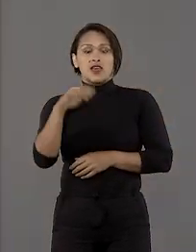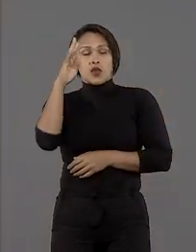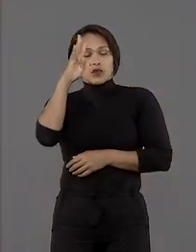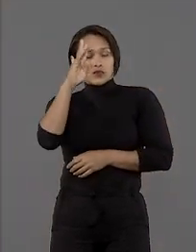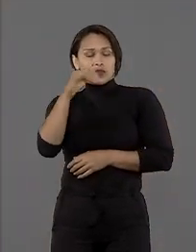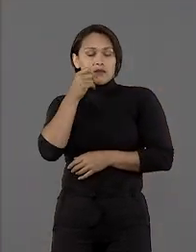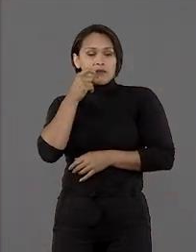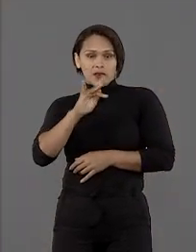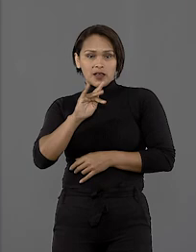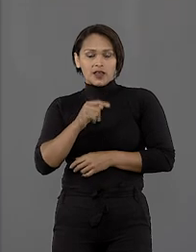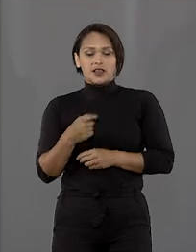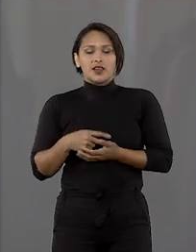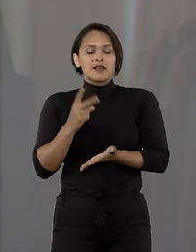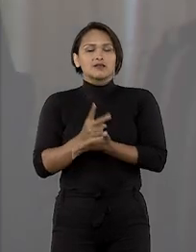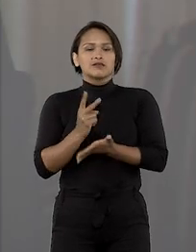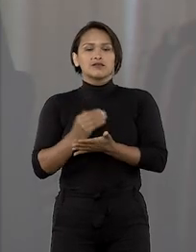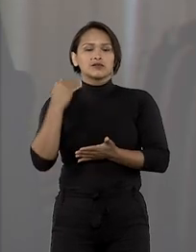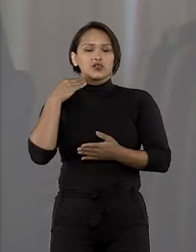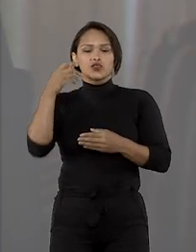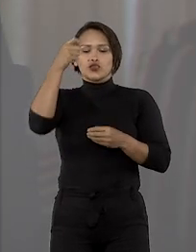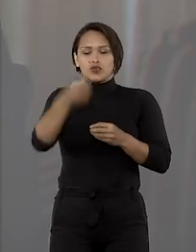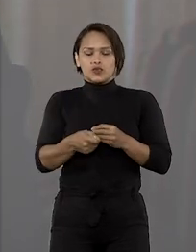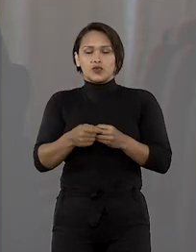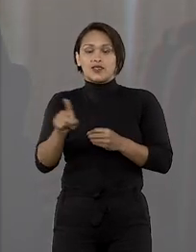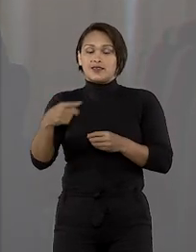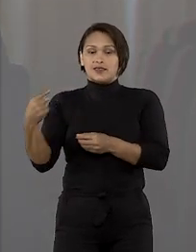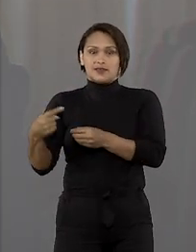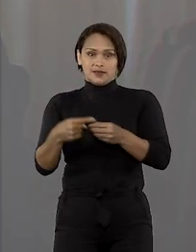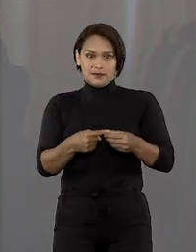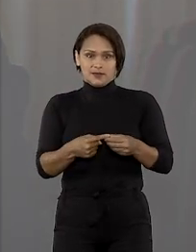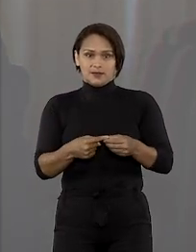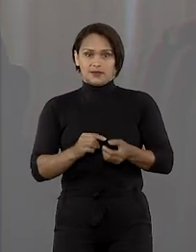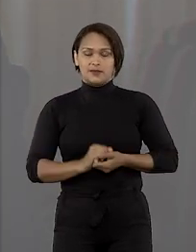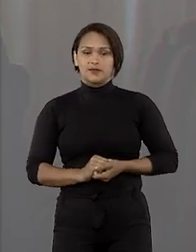pai era que eu fosse juiz de Limoeiro.